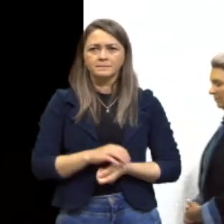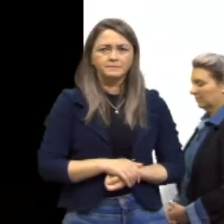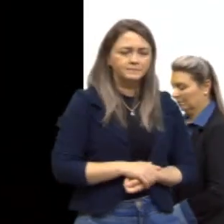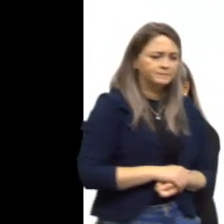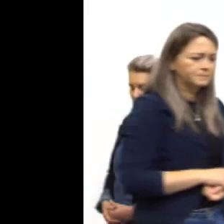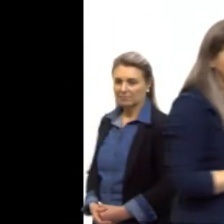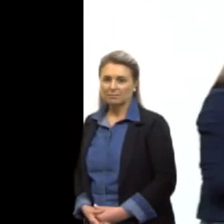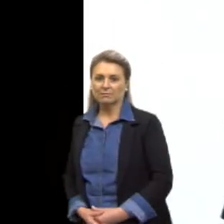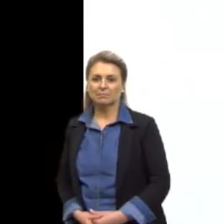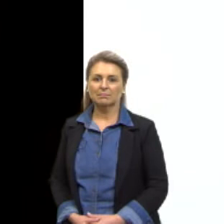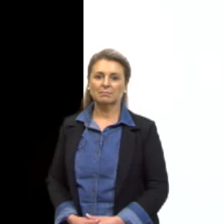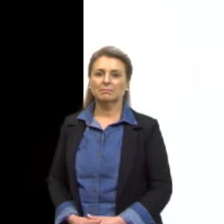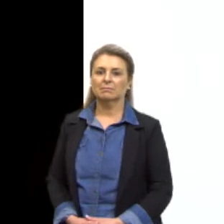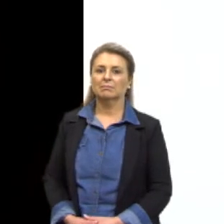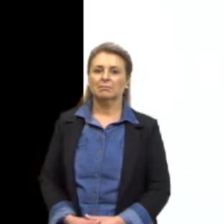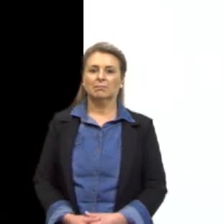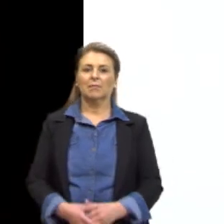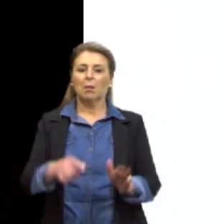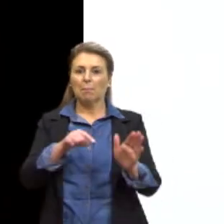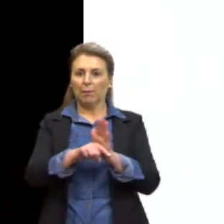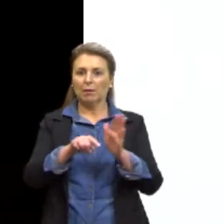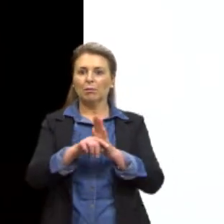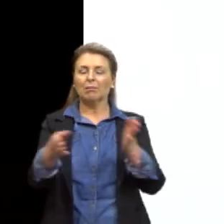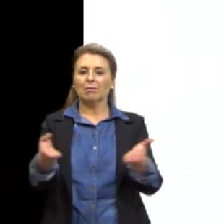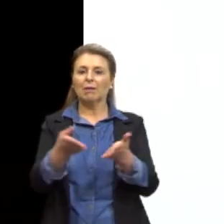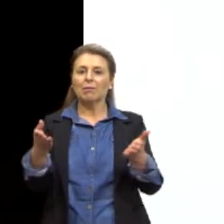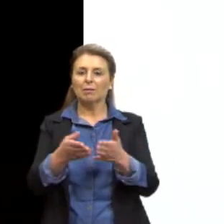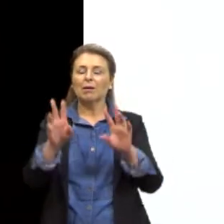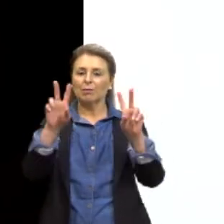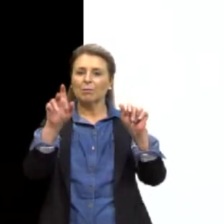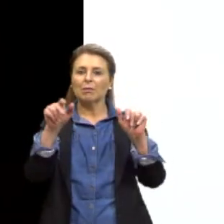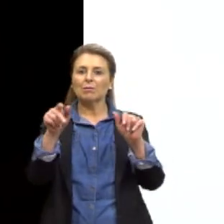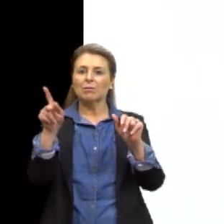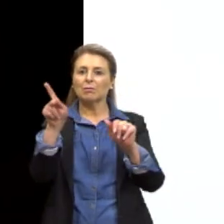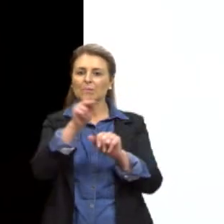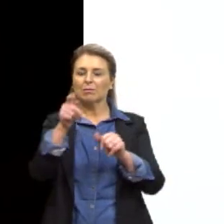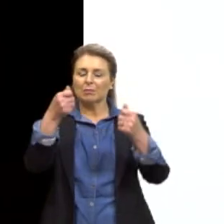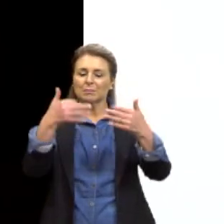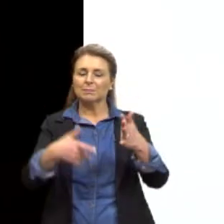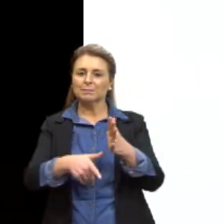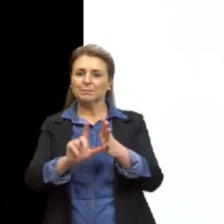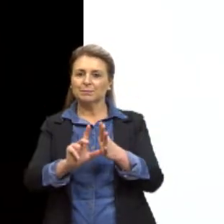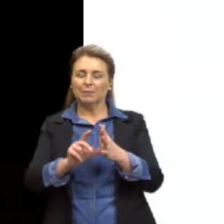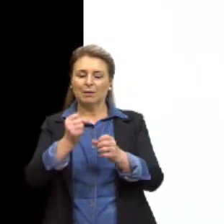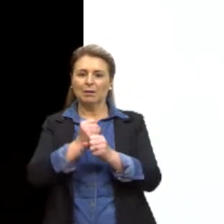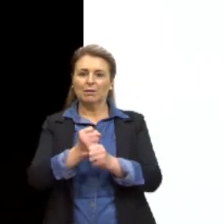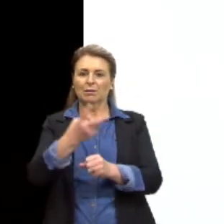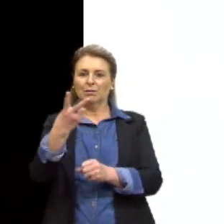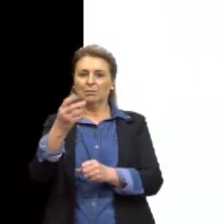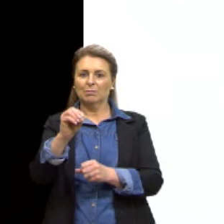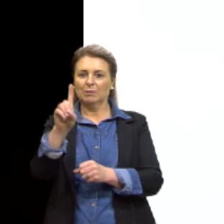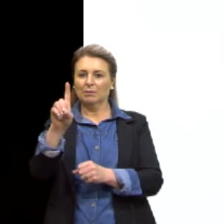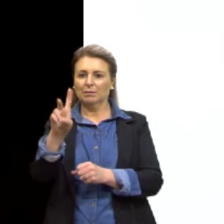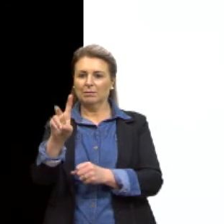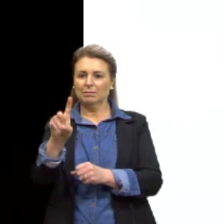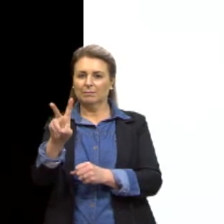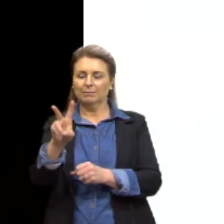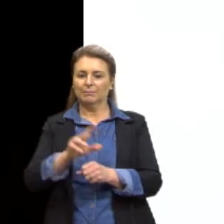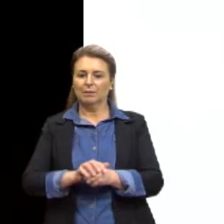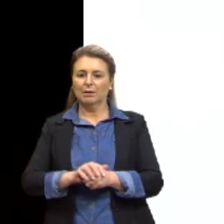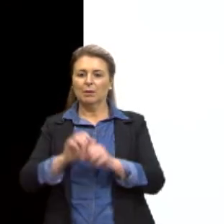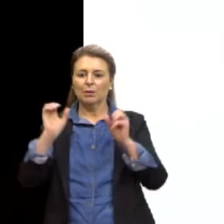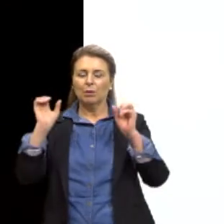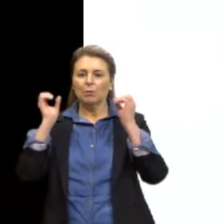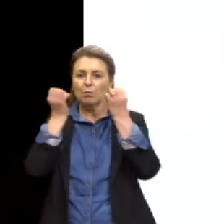Aí vamos colocar algumas questões sobre esse assunto, né? De 2012. O milho